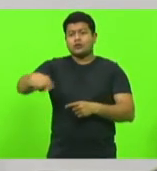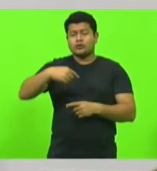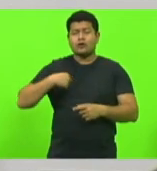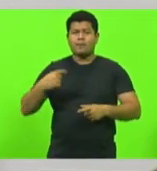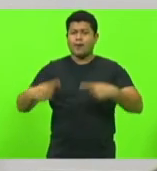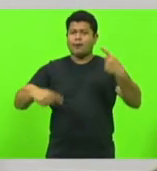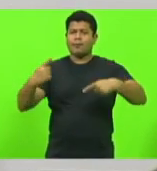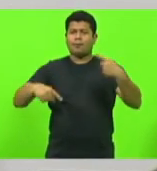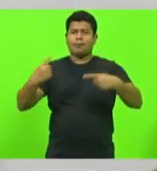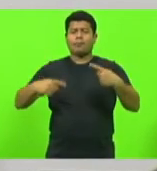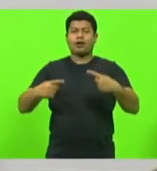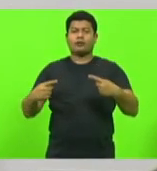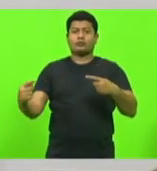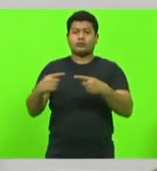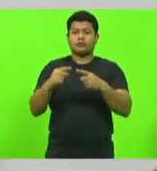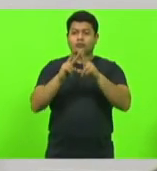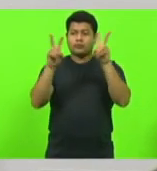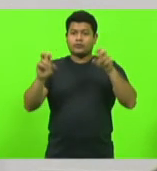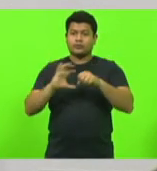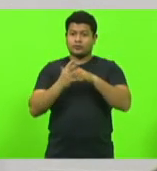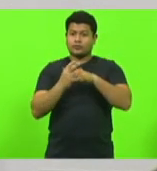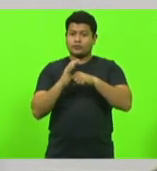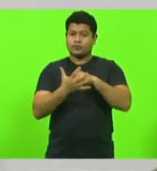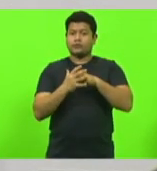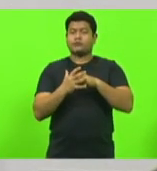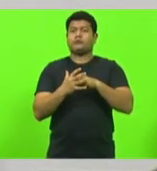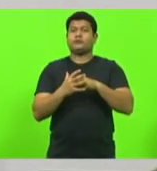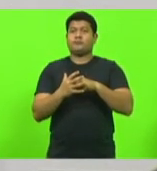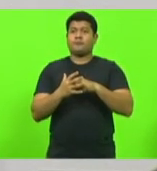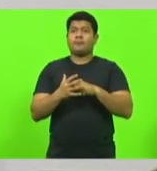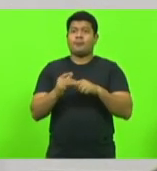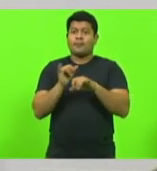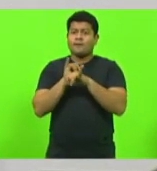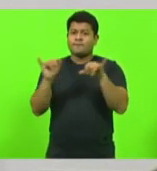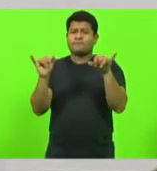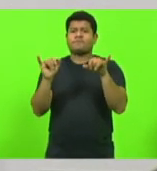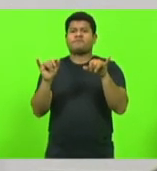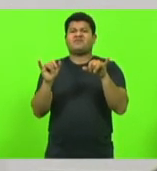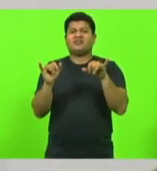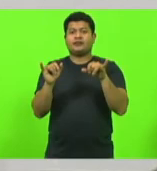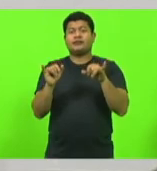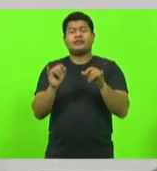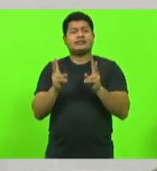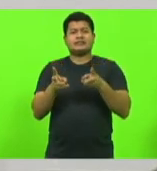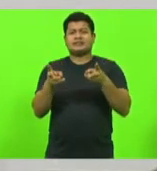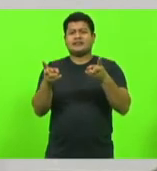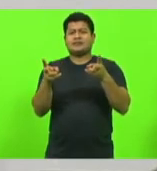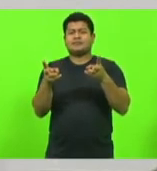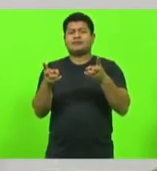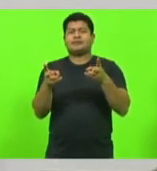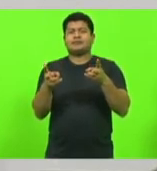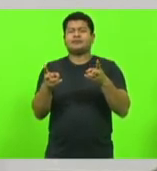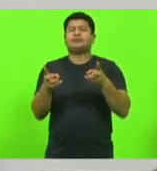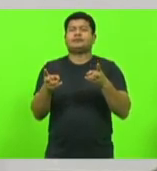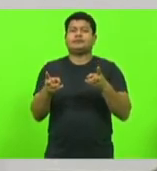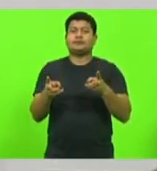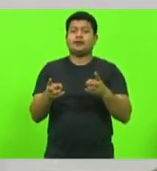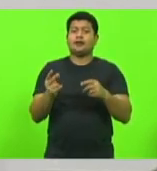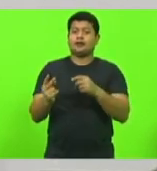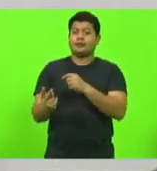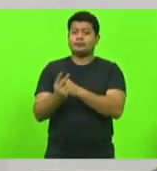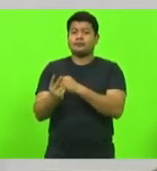COVID nesta casa, a nossa manifestação sempre foi a favor da vida, das medidas de proteção,